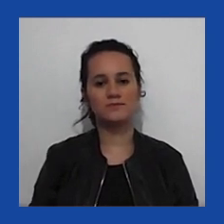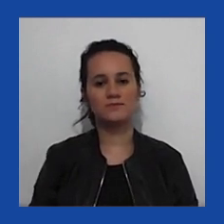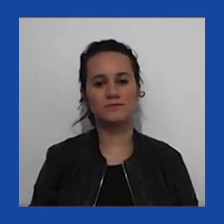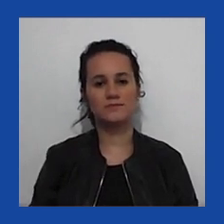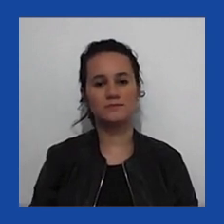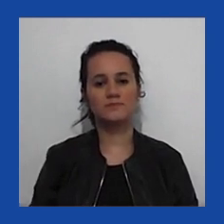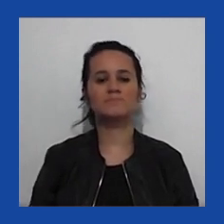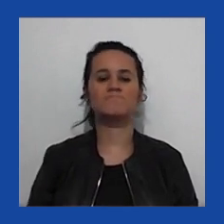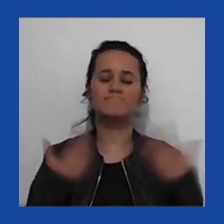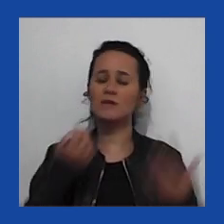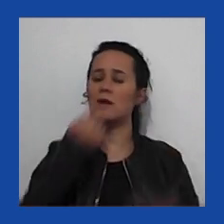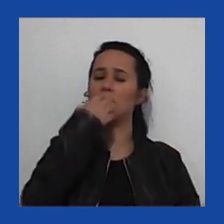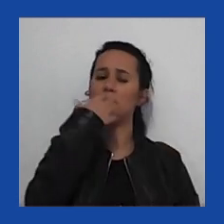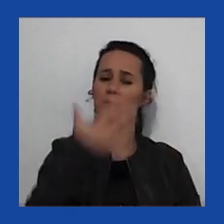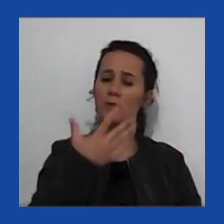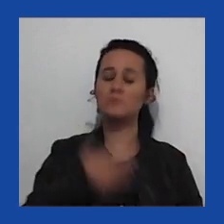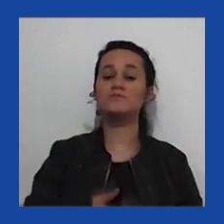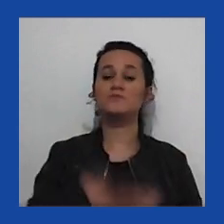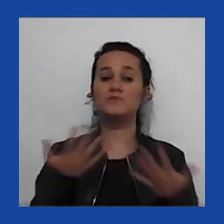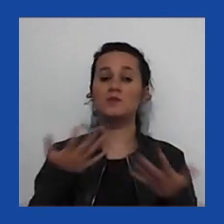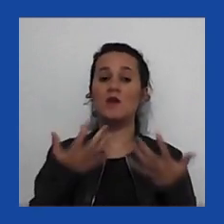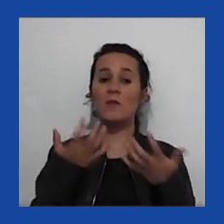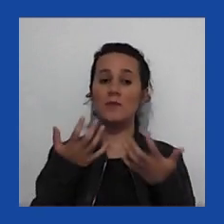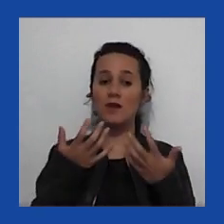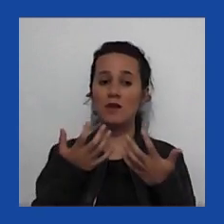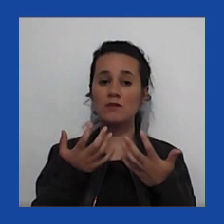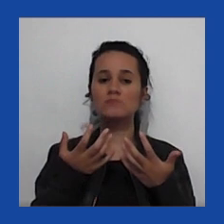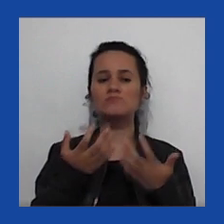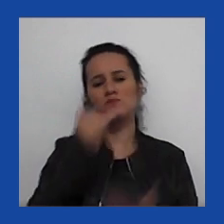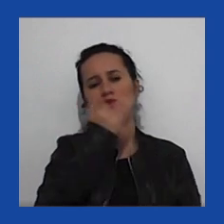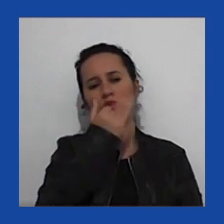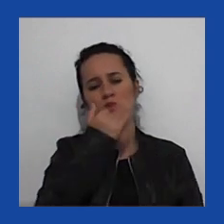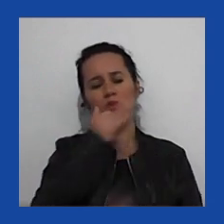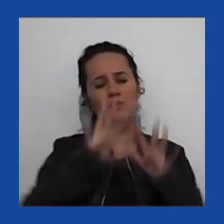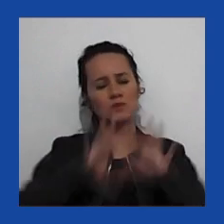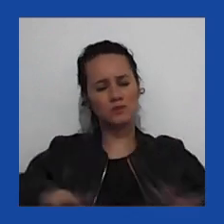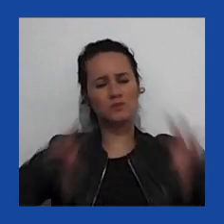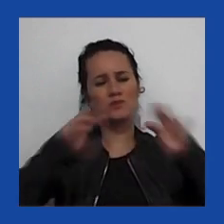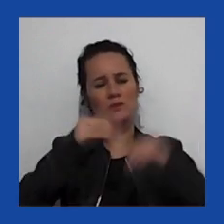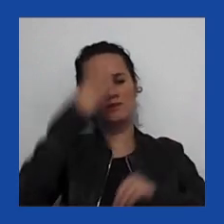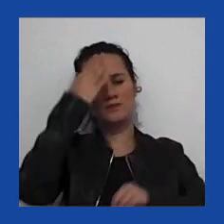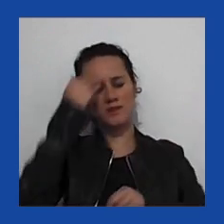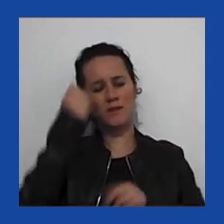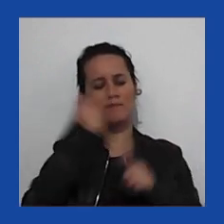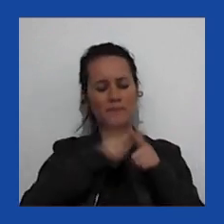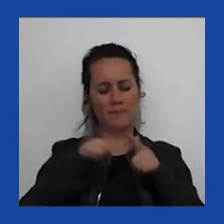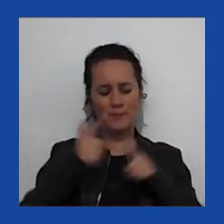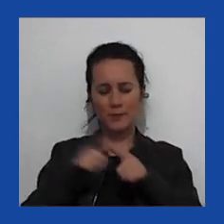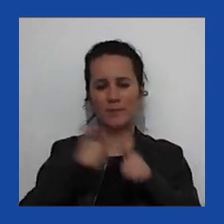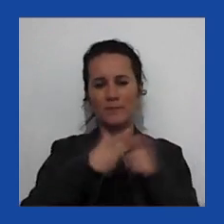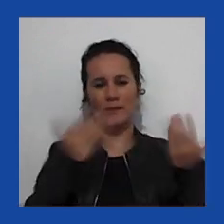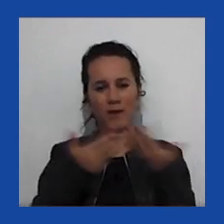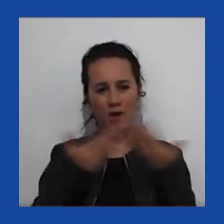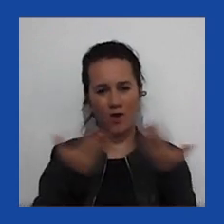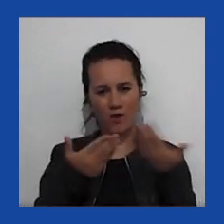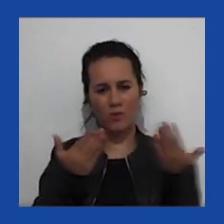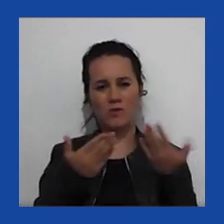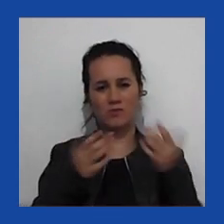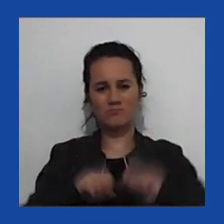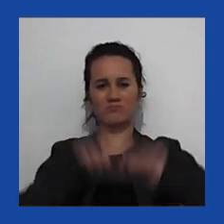Muito bem, eu quero pedir desculpas a todos pela instabilidade que nós estamos tendo nessa